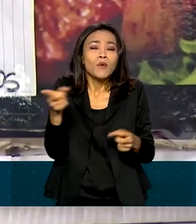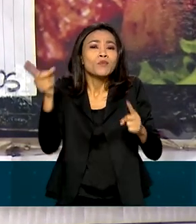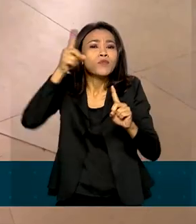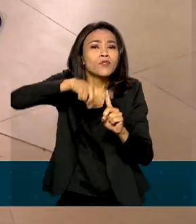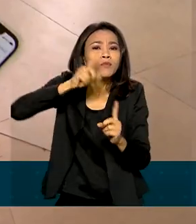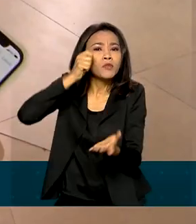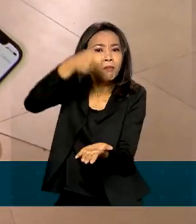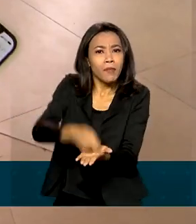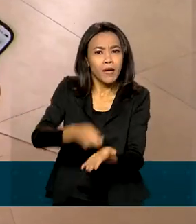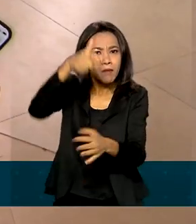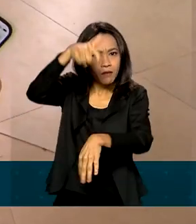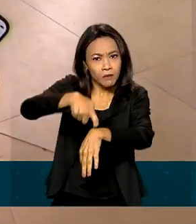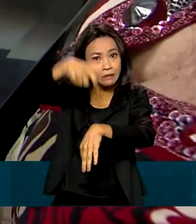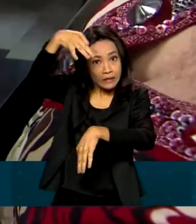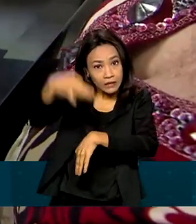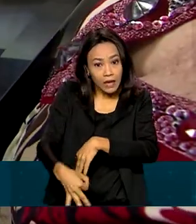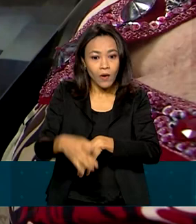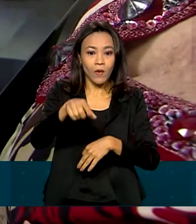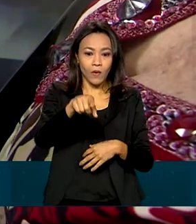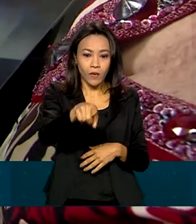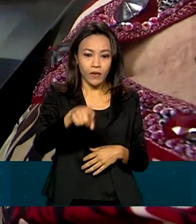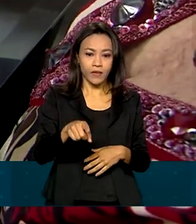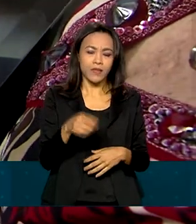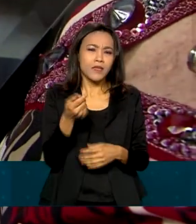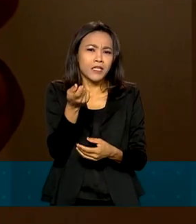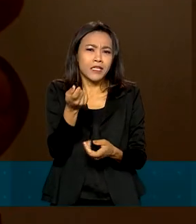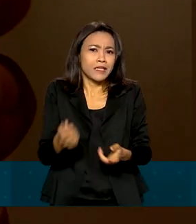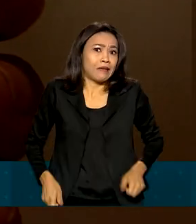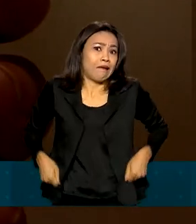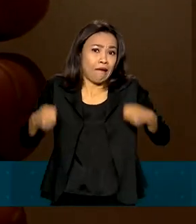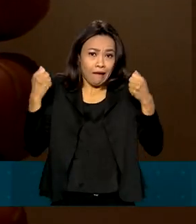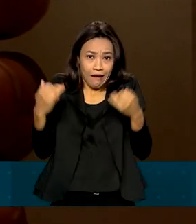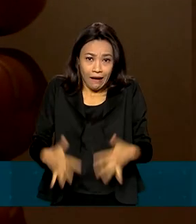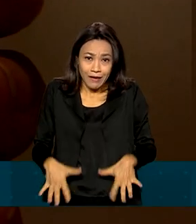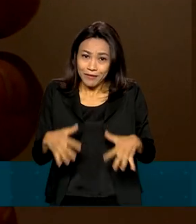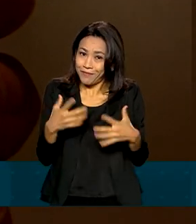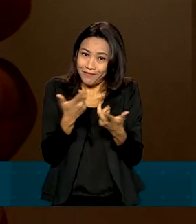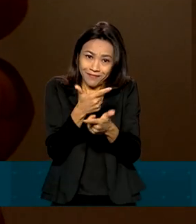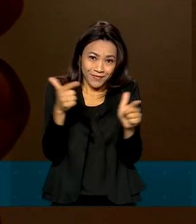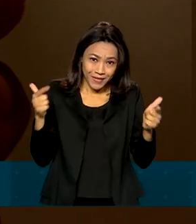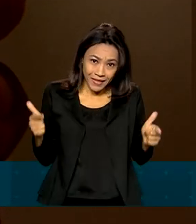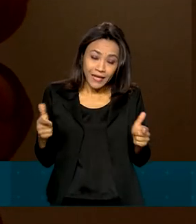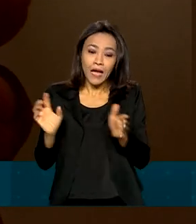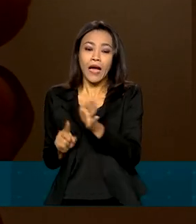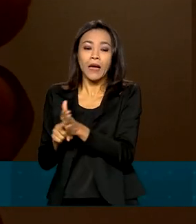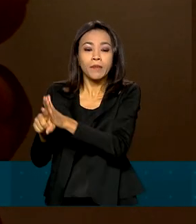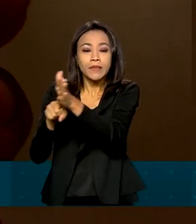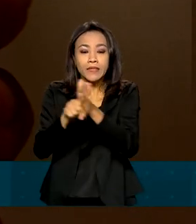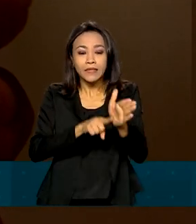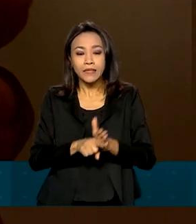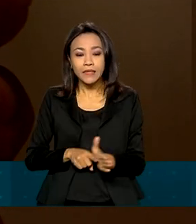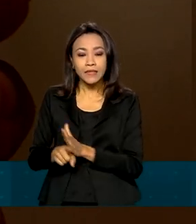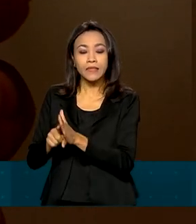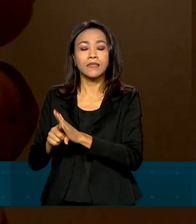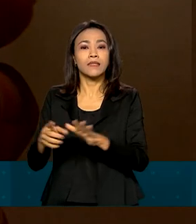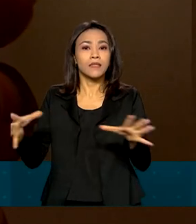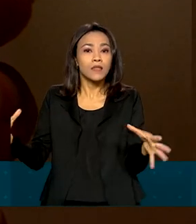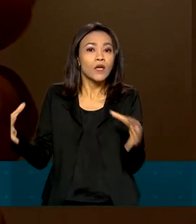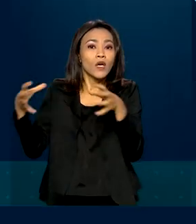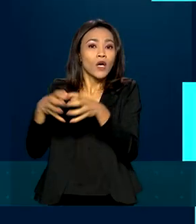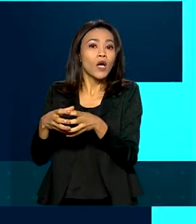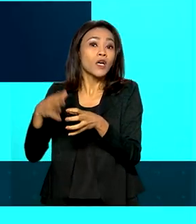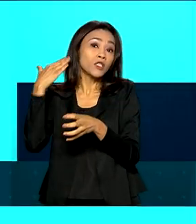pagamento em tempo real e melhor ainda, sem custo. Tanto que a pesquisa da Federação Brasileira de Bancos confirma essa